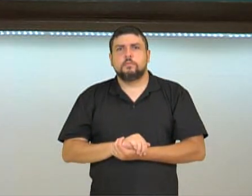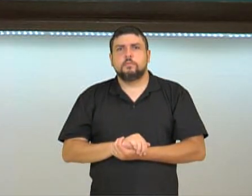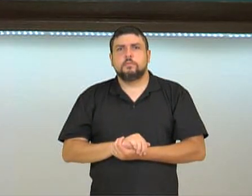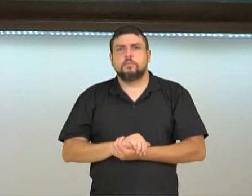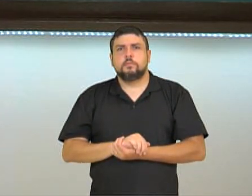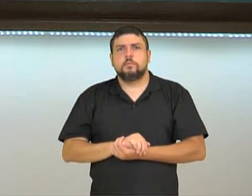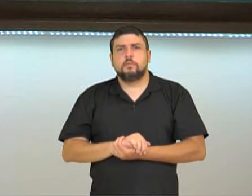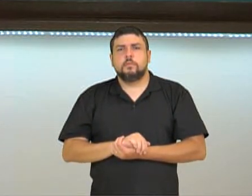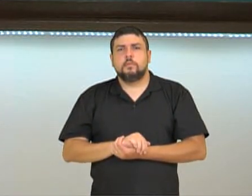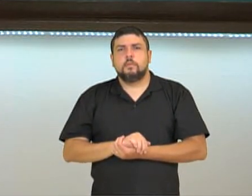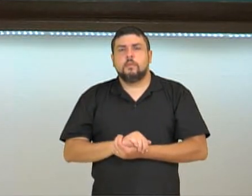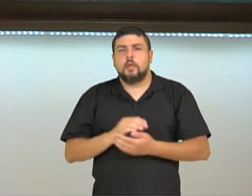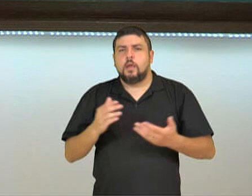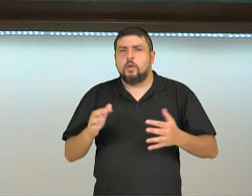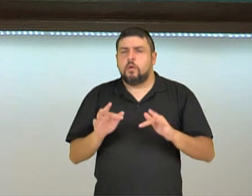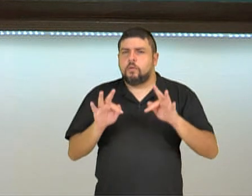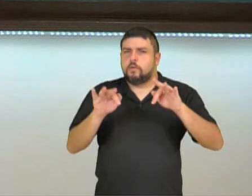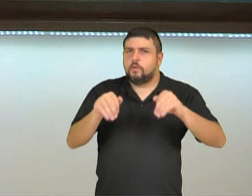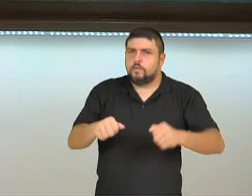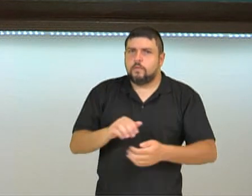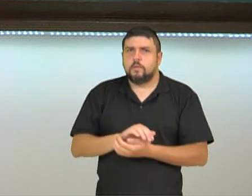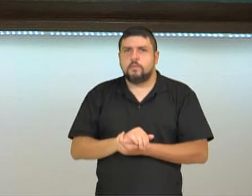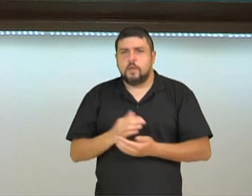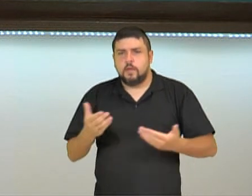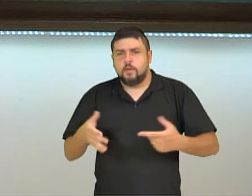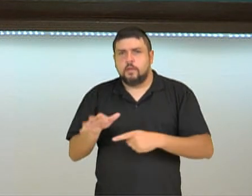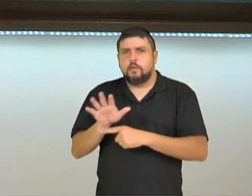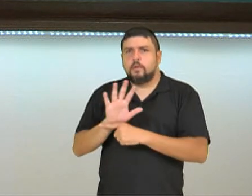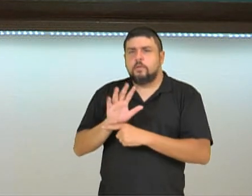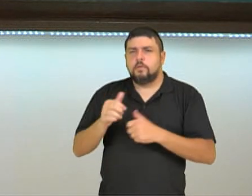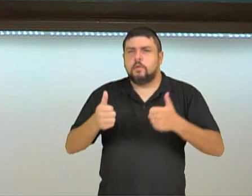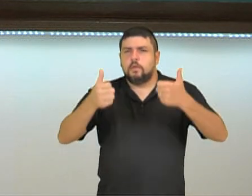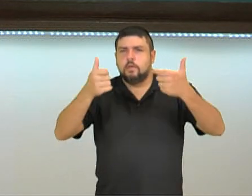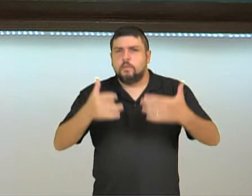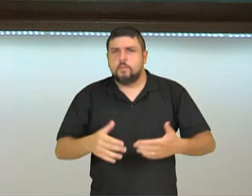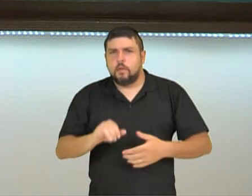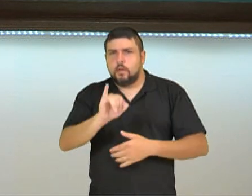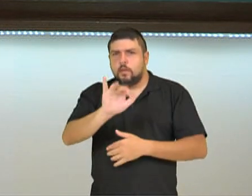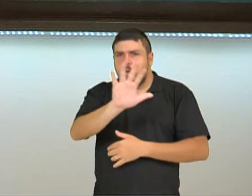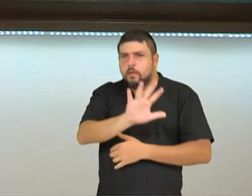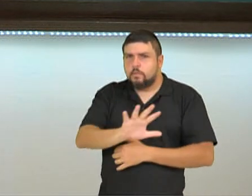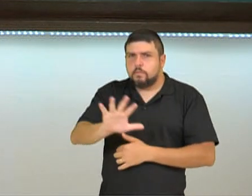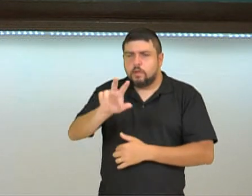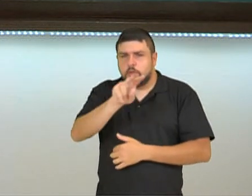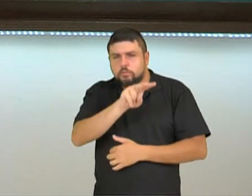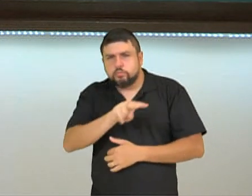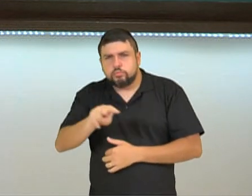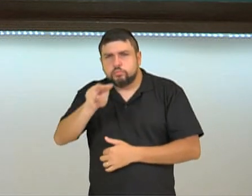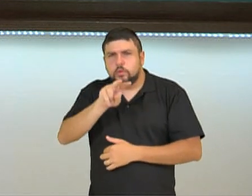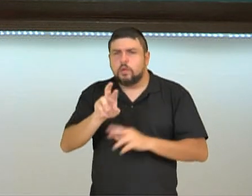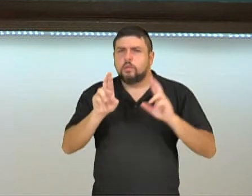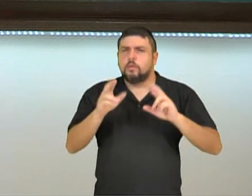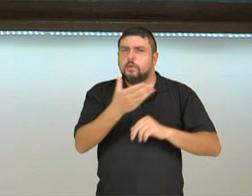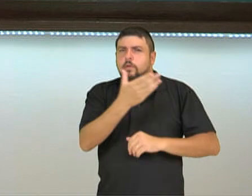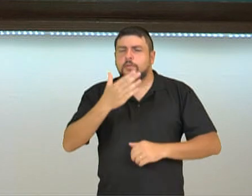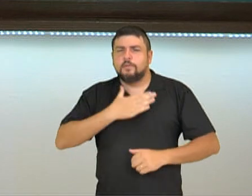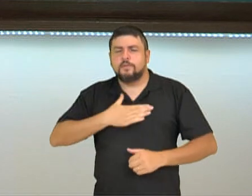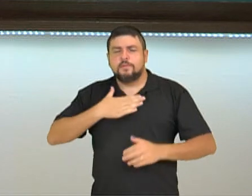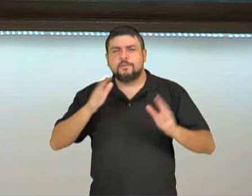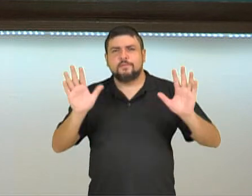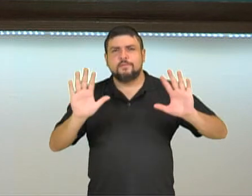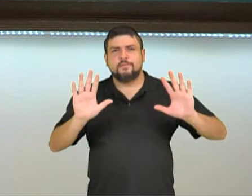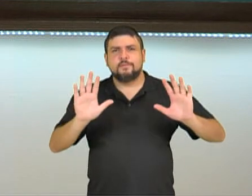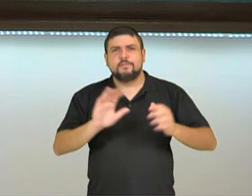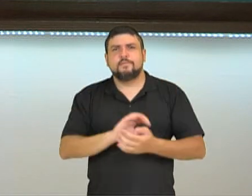Bem, chegamos ao fim. Nesse vídeo, nós falamos sobre leitura de imagens. Espero que vocês tenham gostado. Até breve.